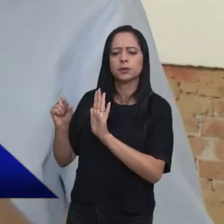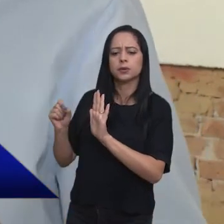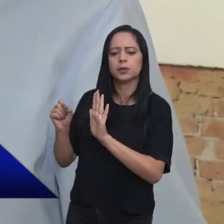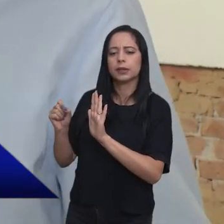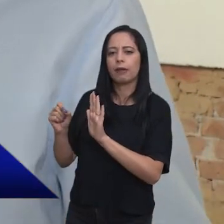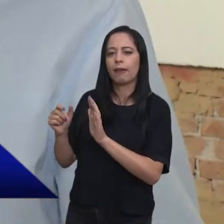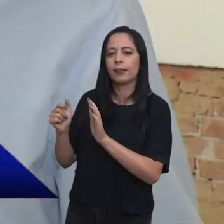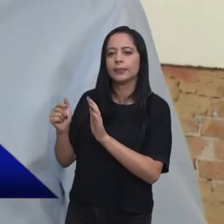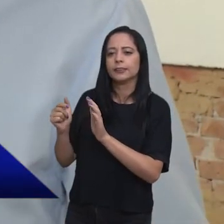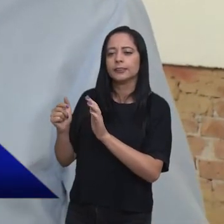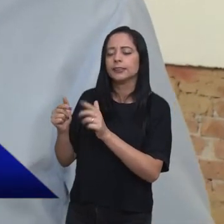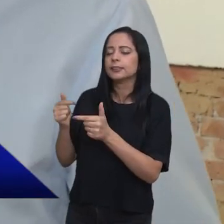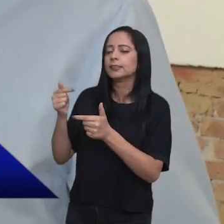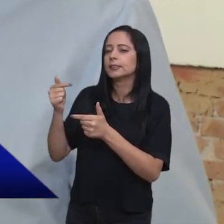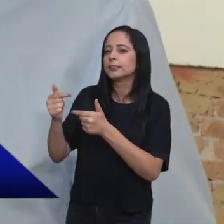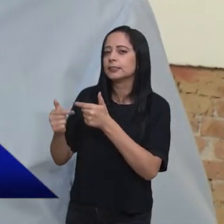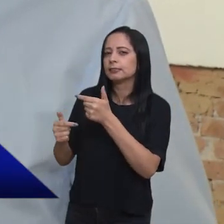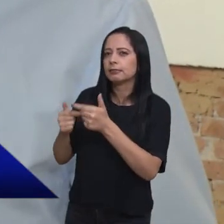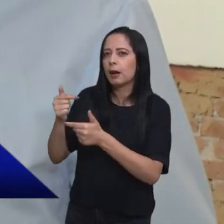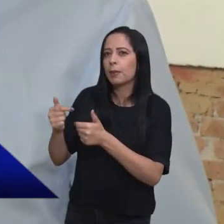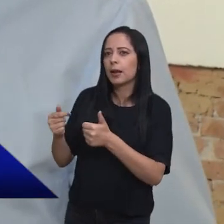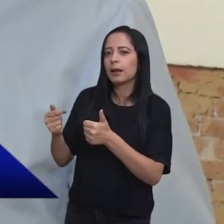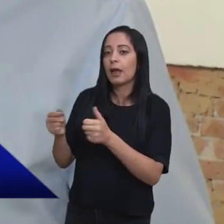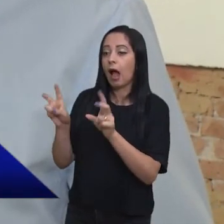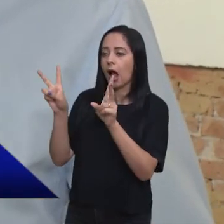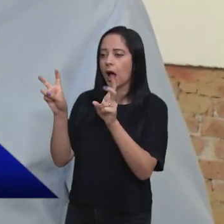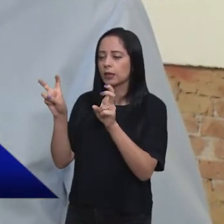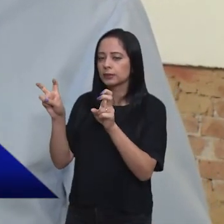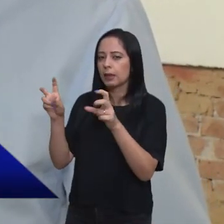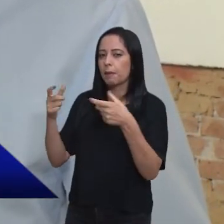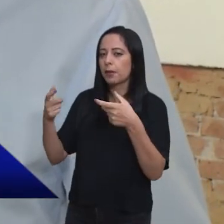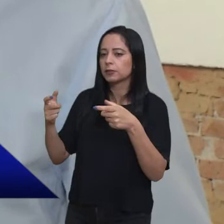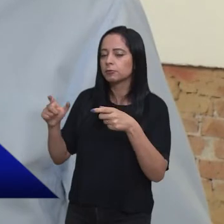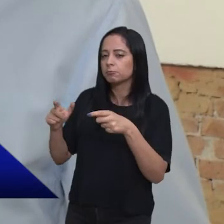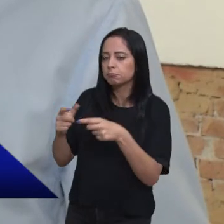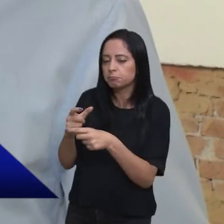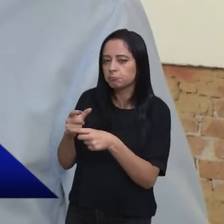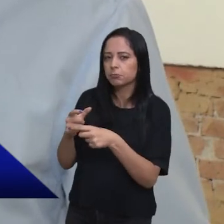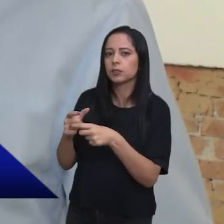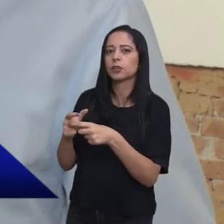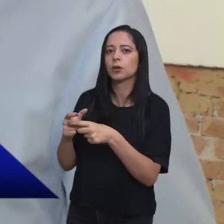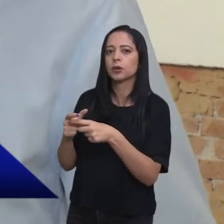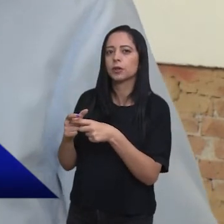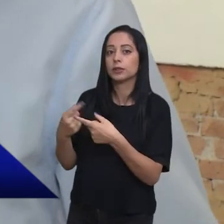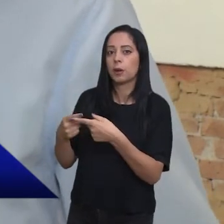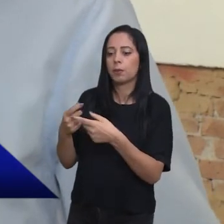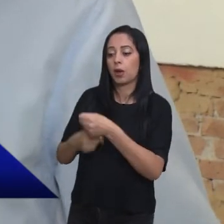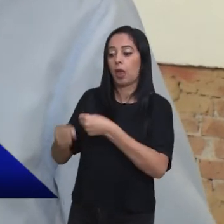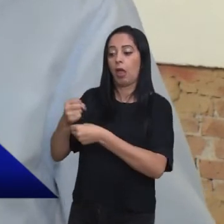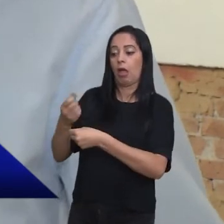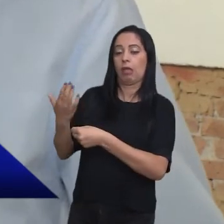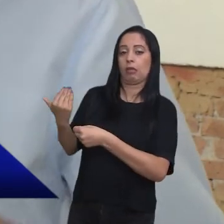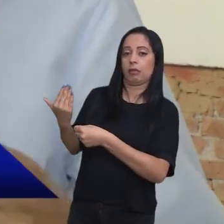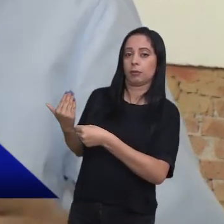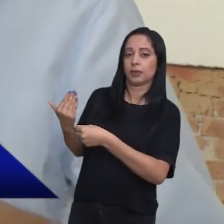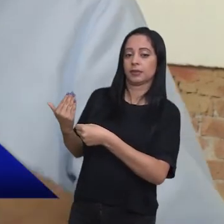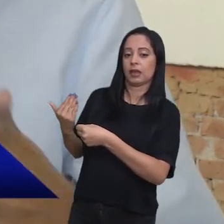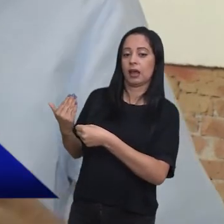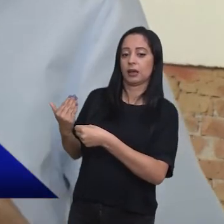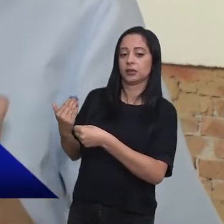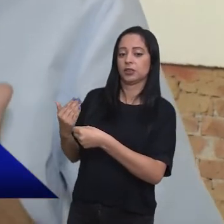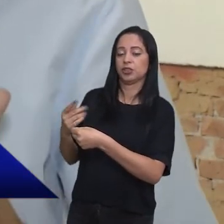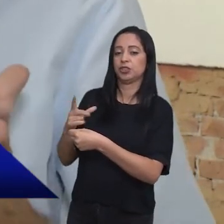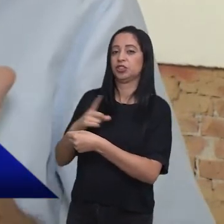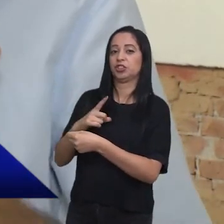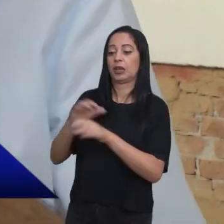de trabalhar com valores menores do que dos anos anteriores. Os anos anteriores, eles trabalhavam